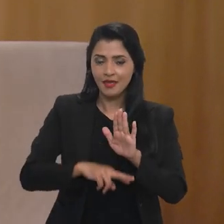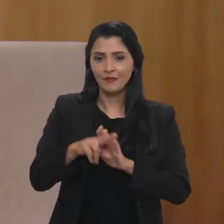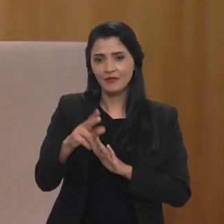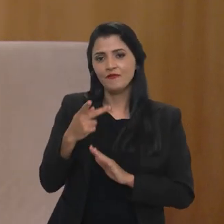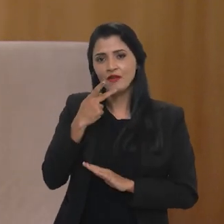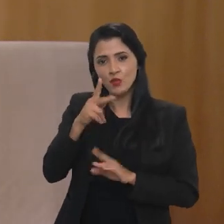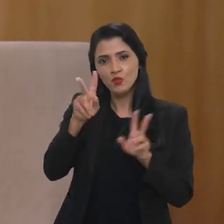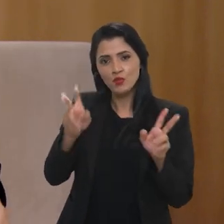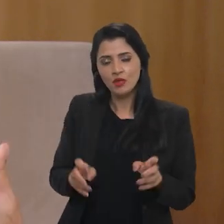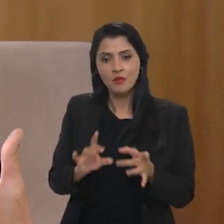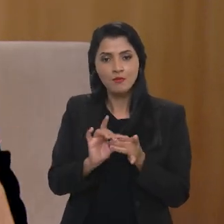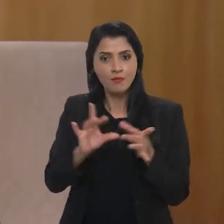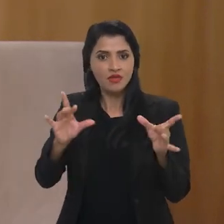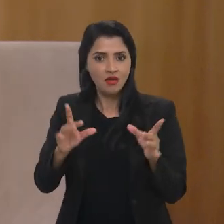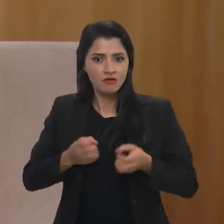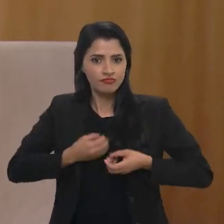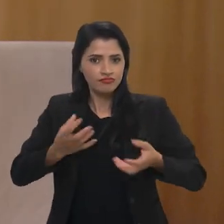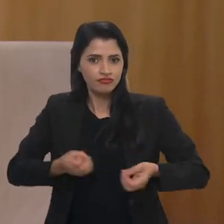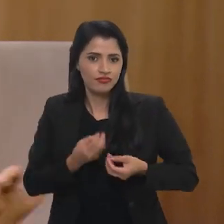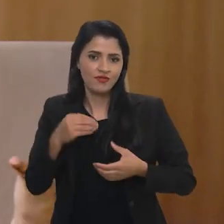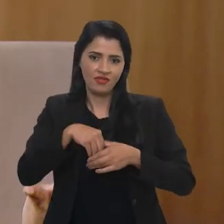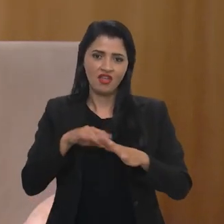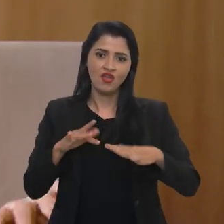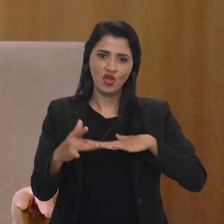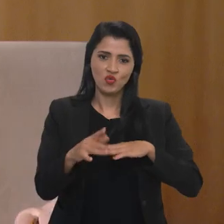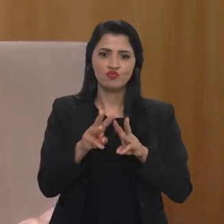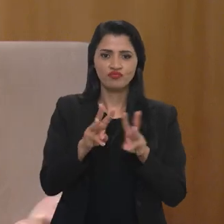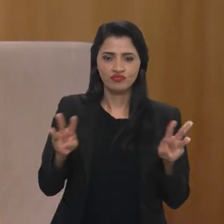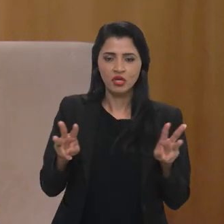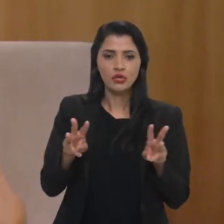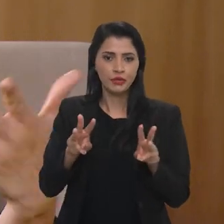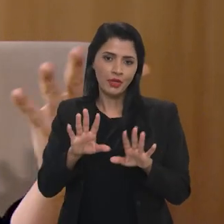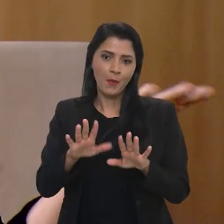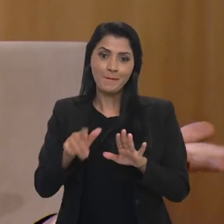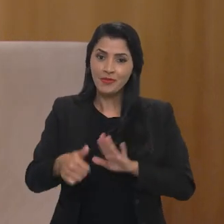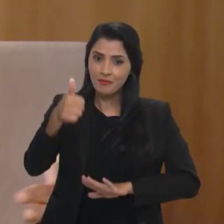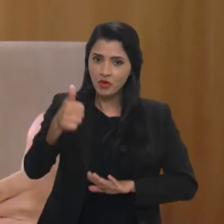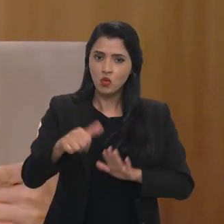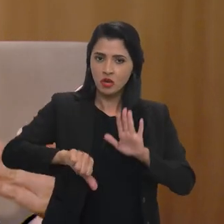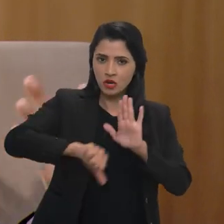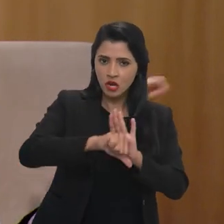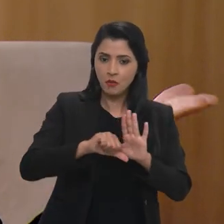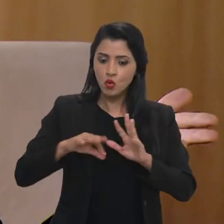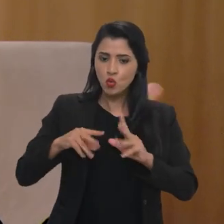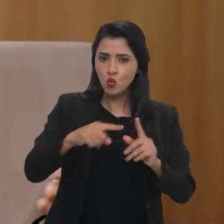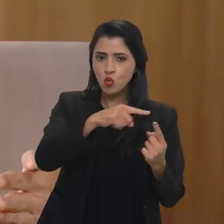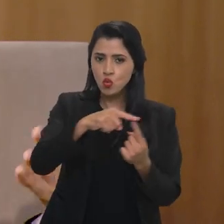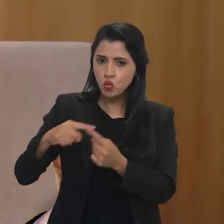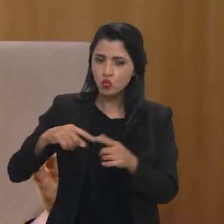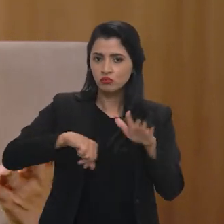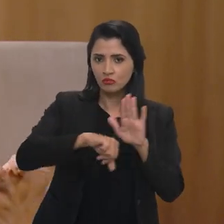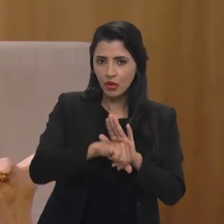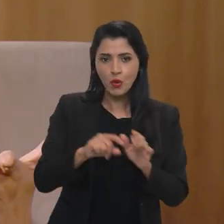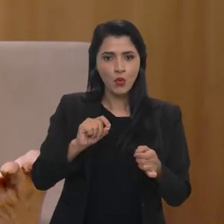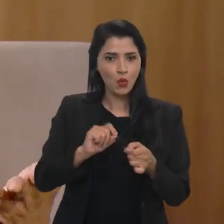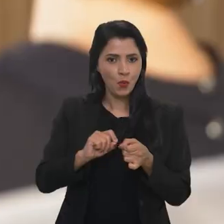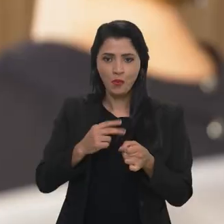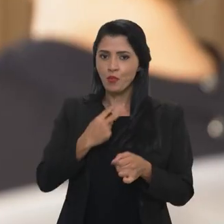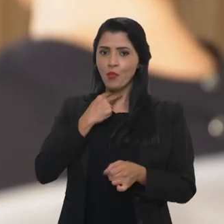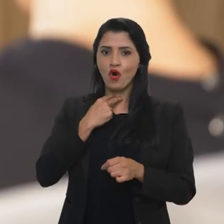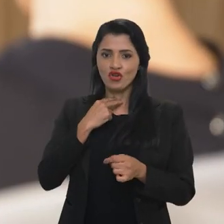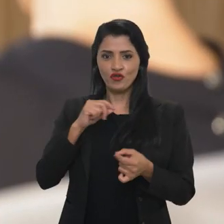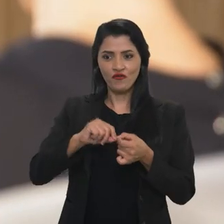de expressão nas redes, né? Voltando um pouco, primeiro que cometimento de crime, tudo que é crime, que a gente não pode ser feito fora